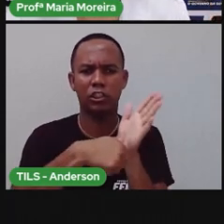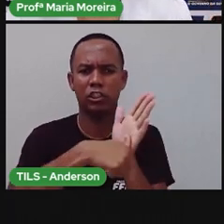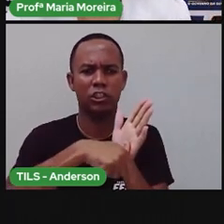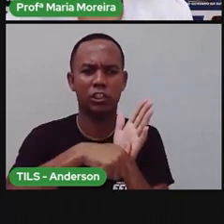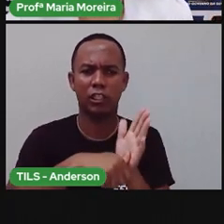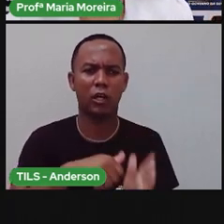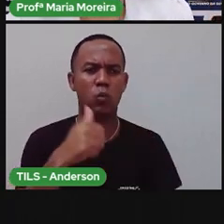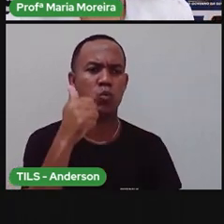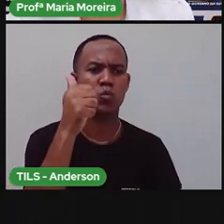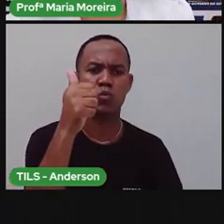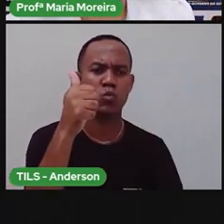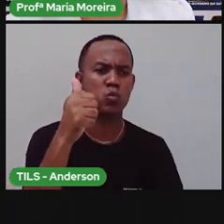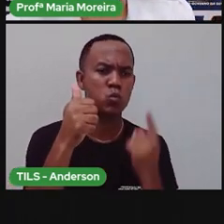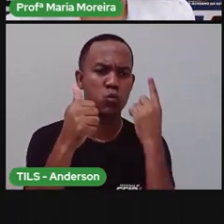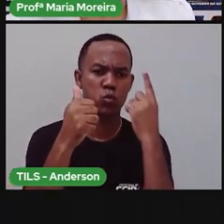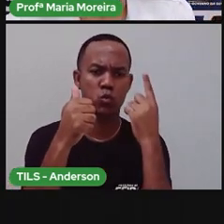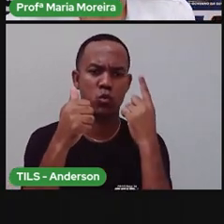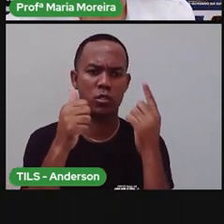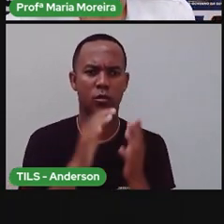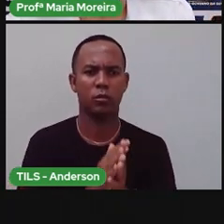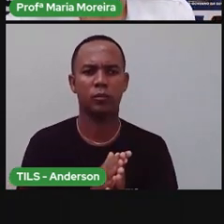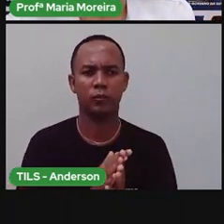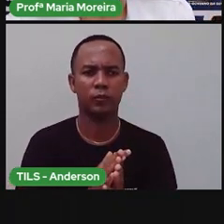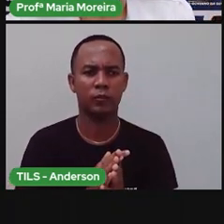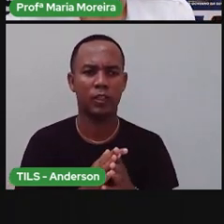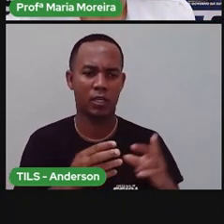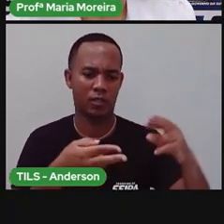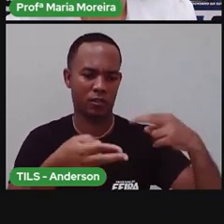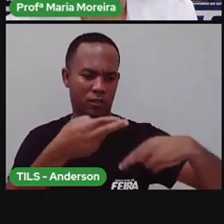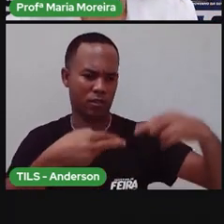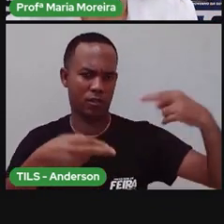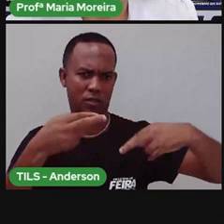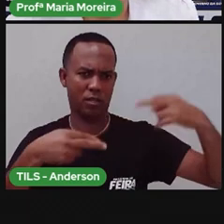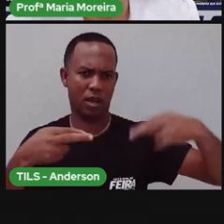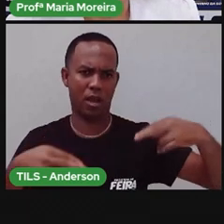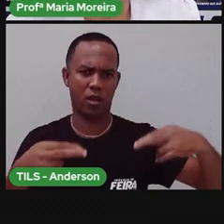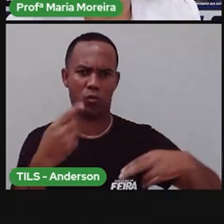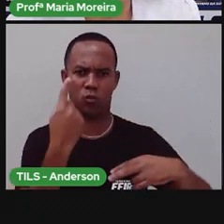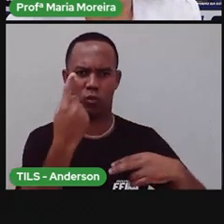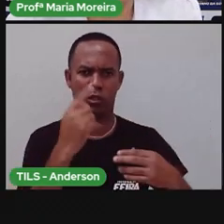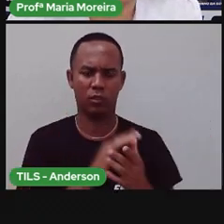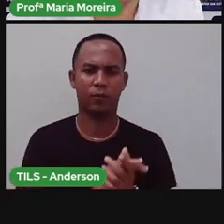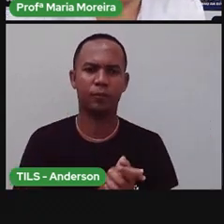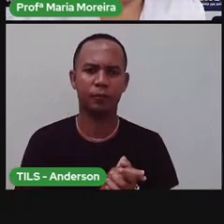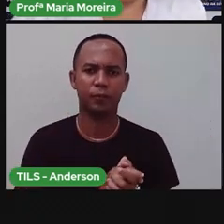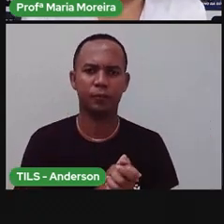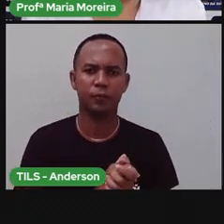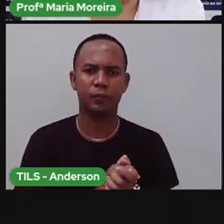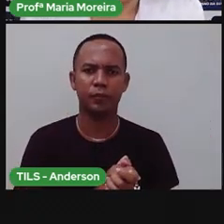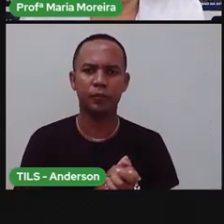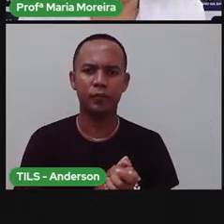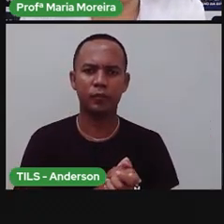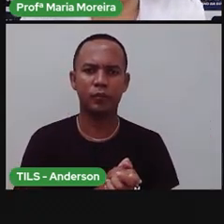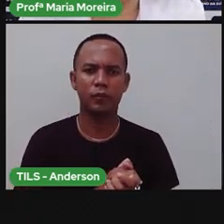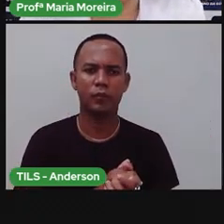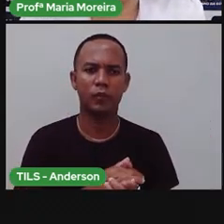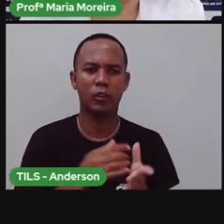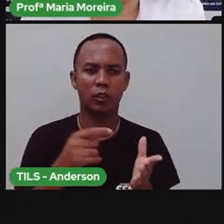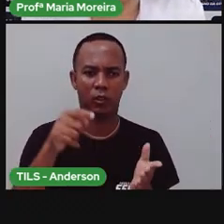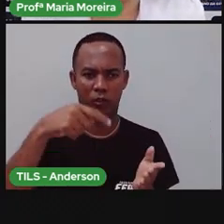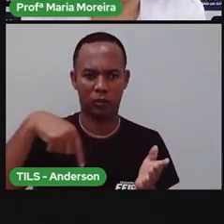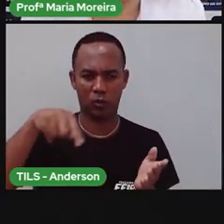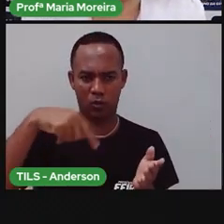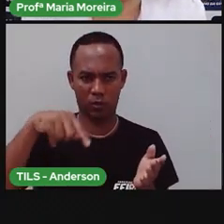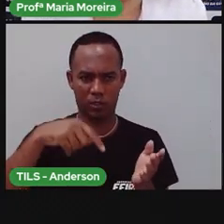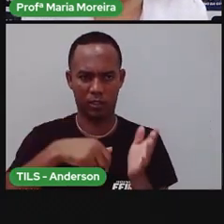único. Fora todo o material genético que ele tem. Bom, nossa identidade não é somente